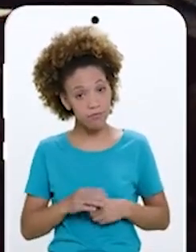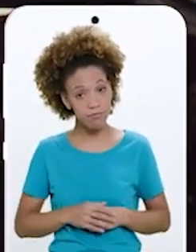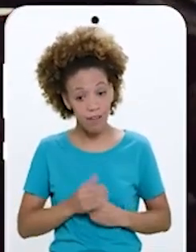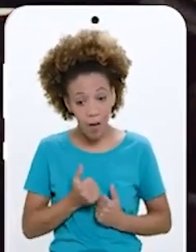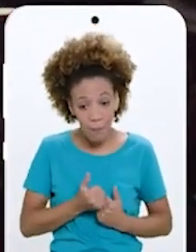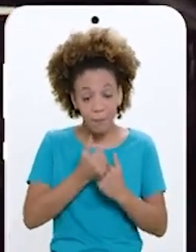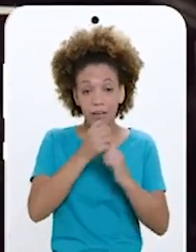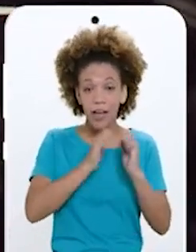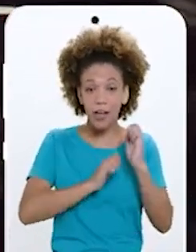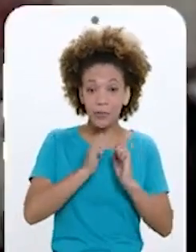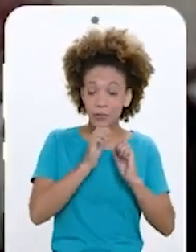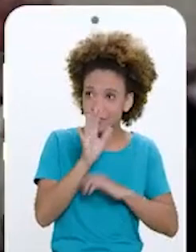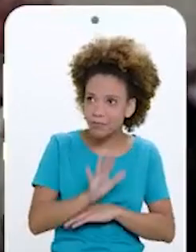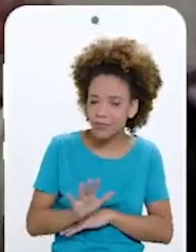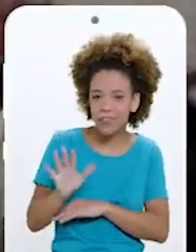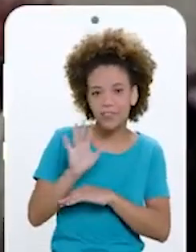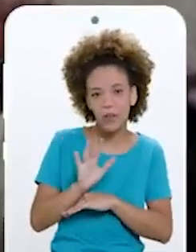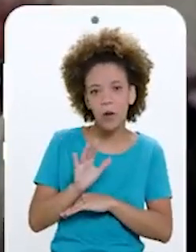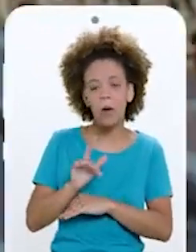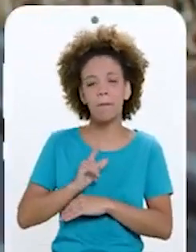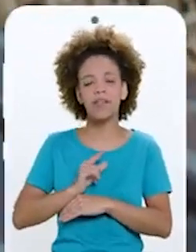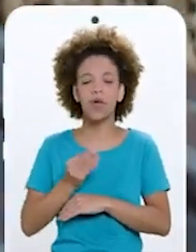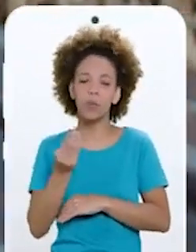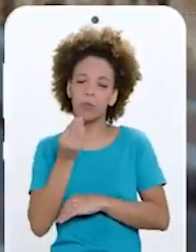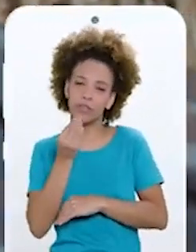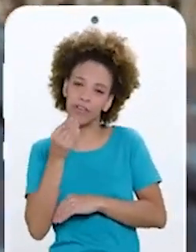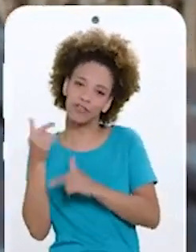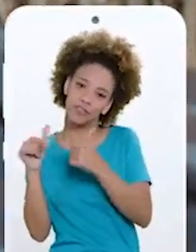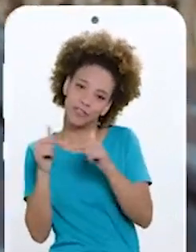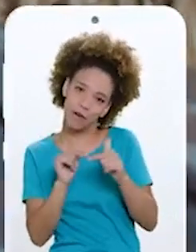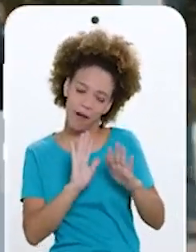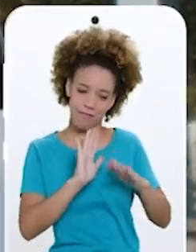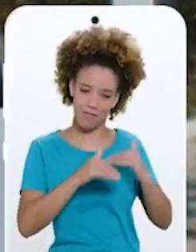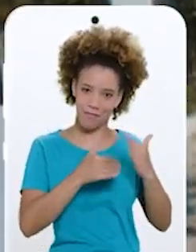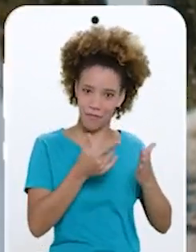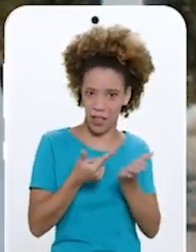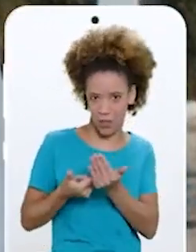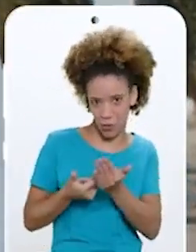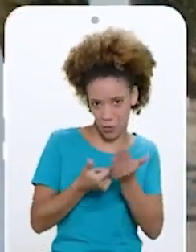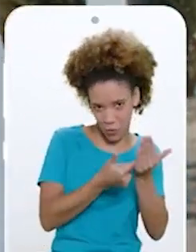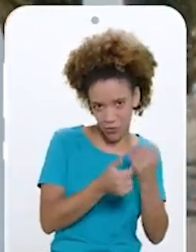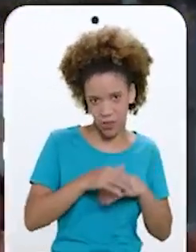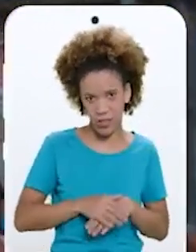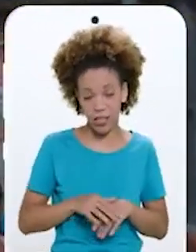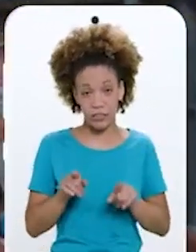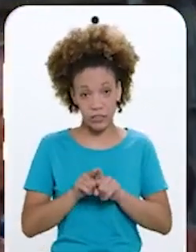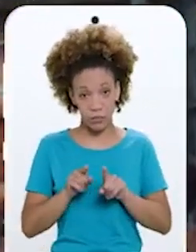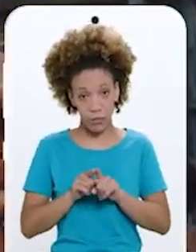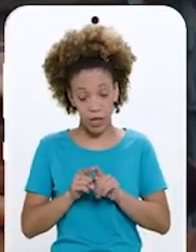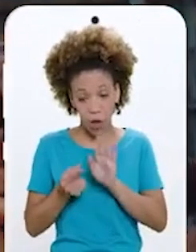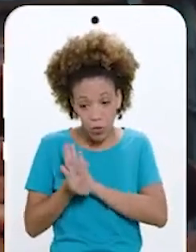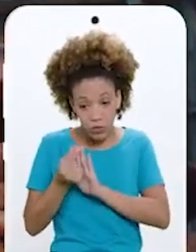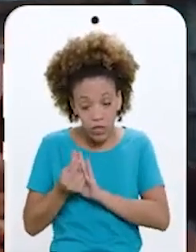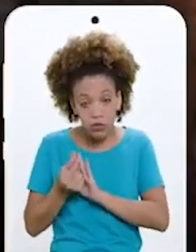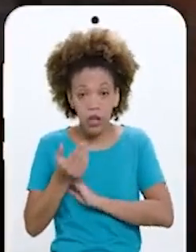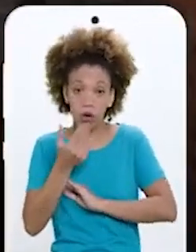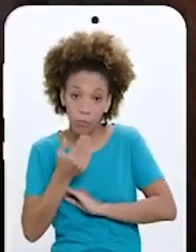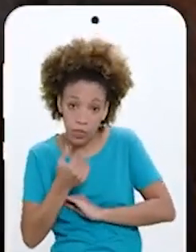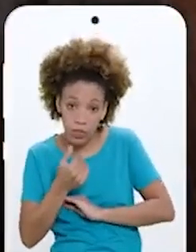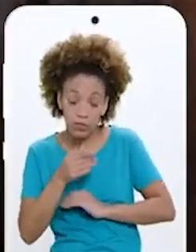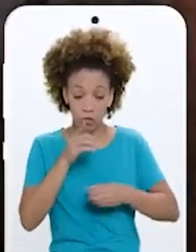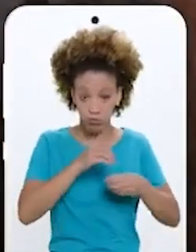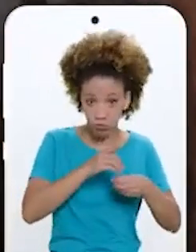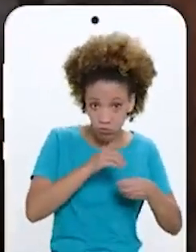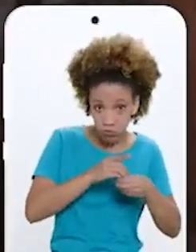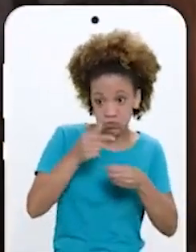quero Apoiar a indústria nacional brasileira para gerar empregos Desenvolver as nossas tecnologias E deixar o preço da comida,